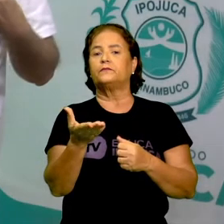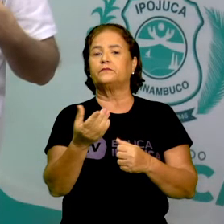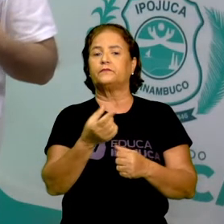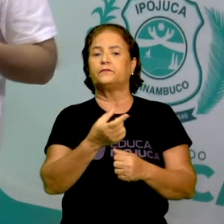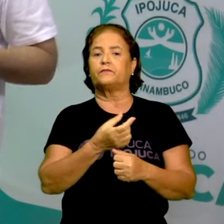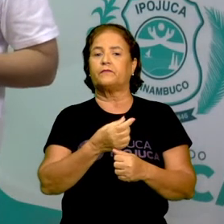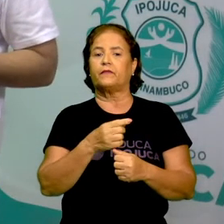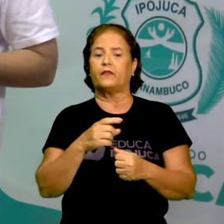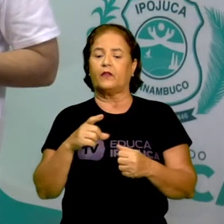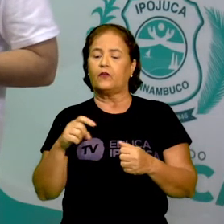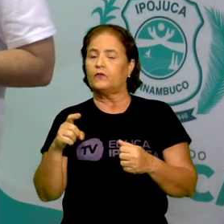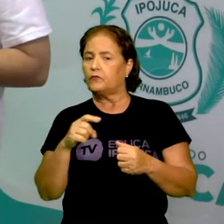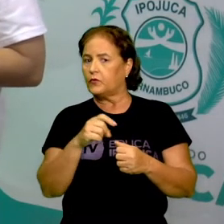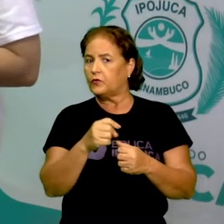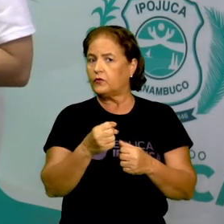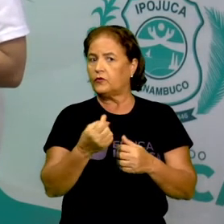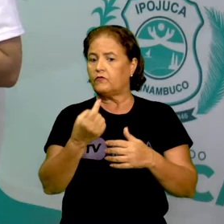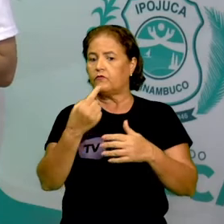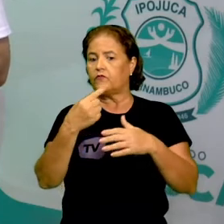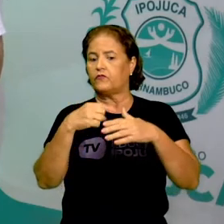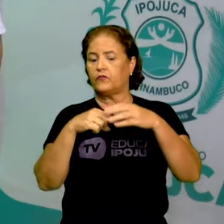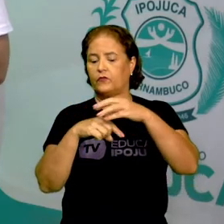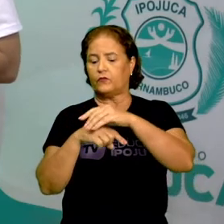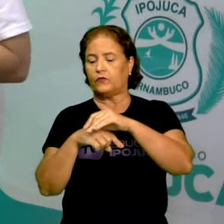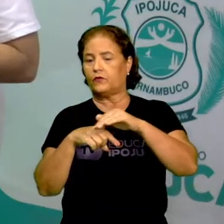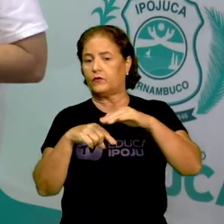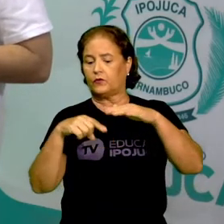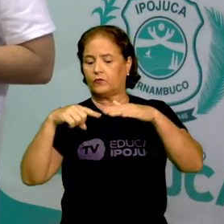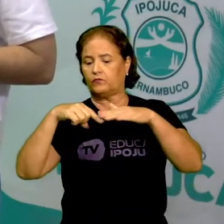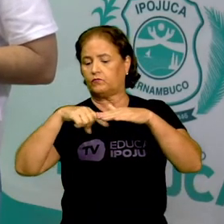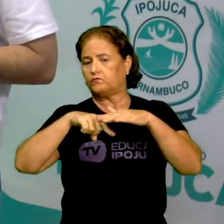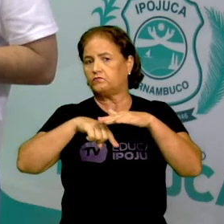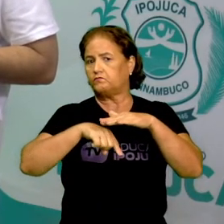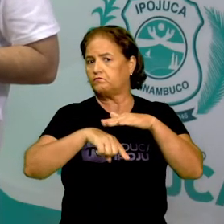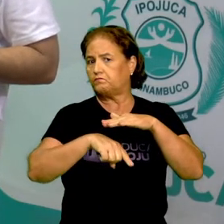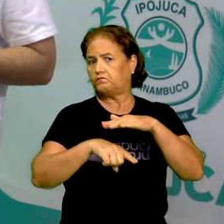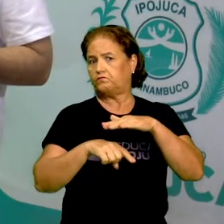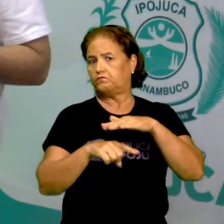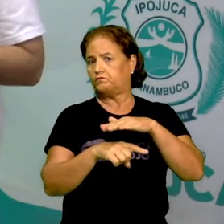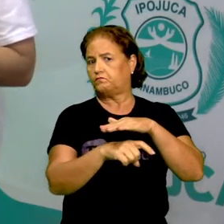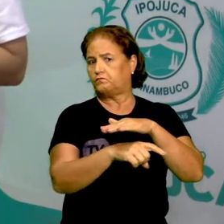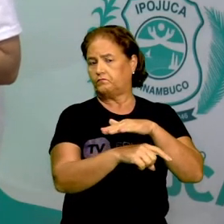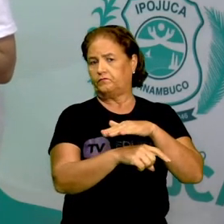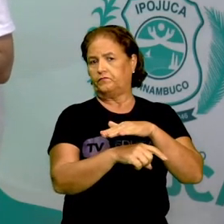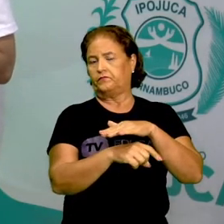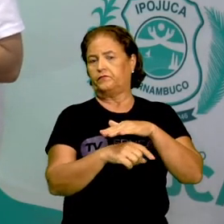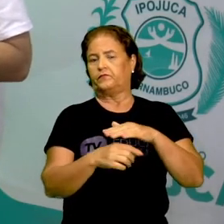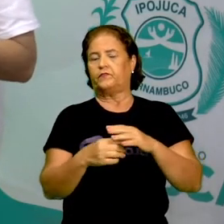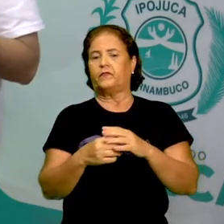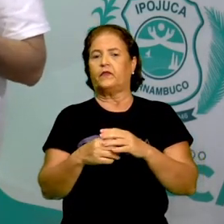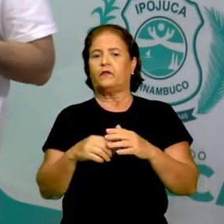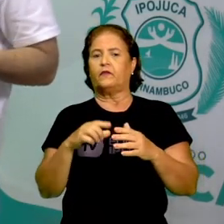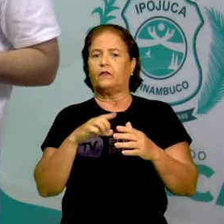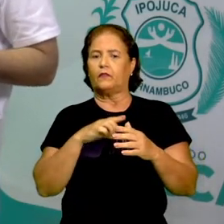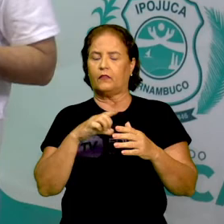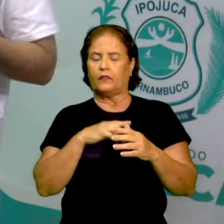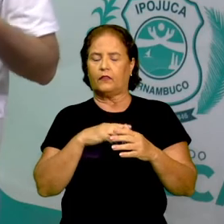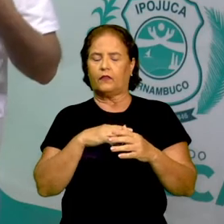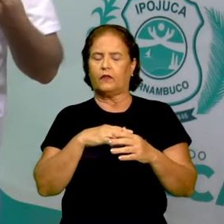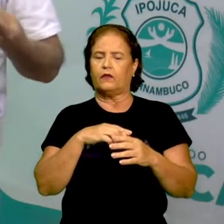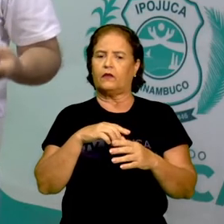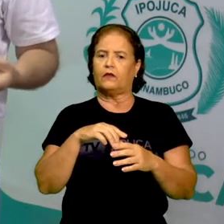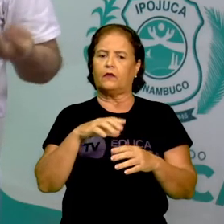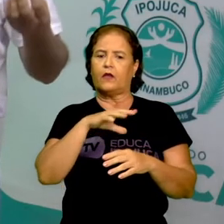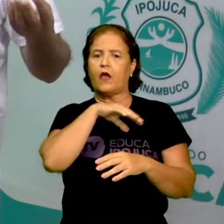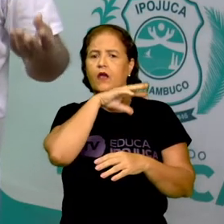vivem no solo, em túneis subterrâneos. Então, existem animais e plantas